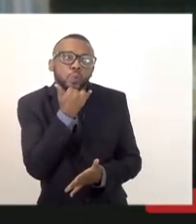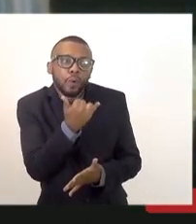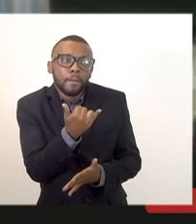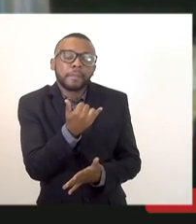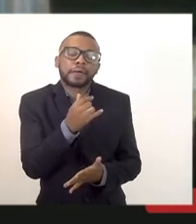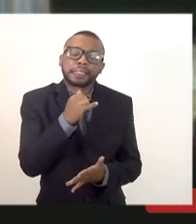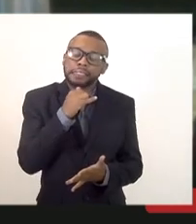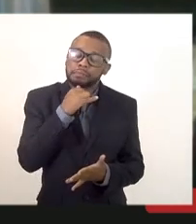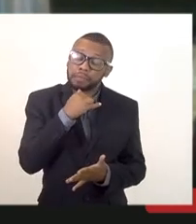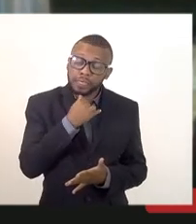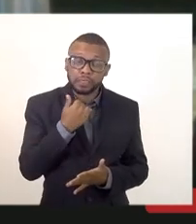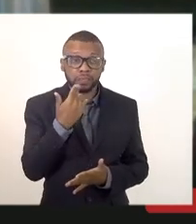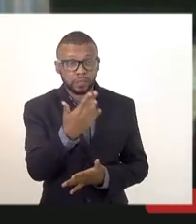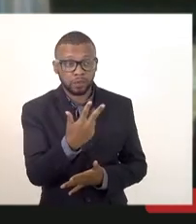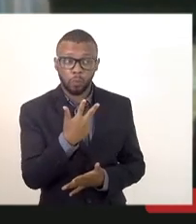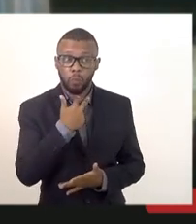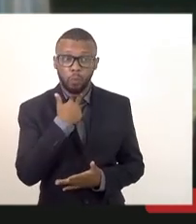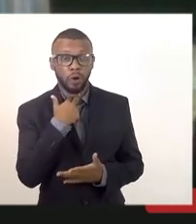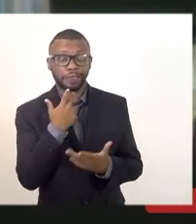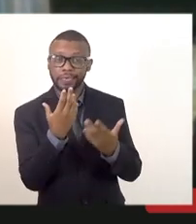nós não vamos poder ceder